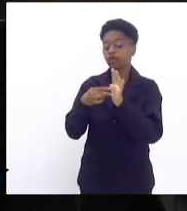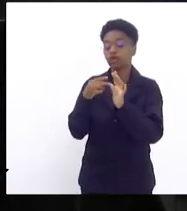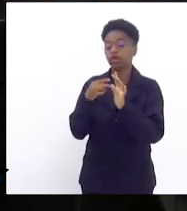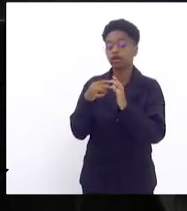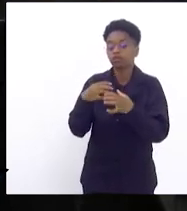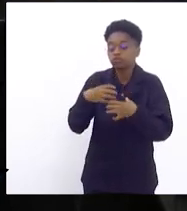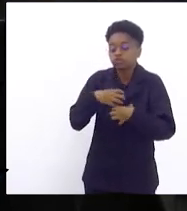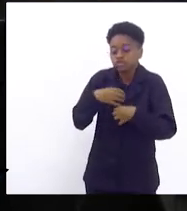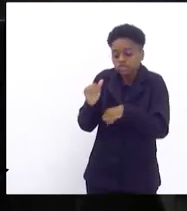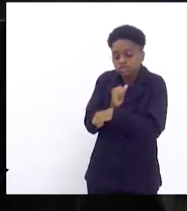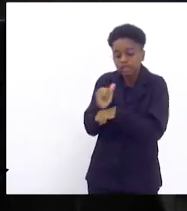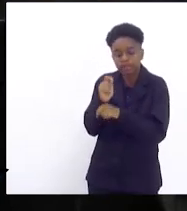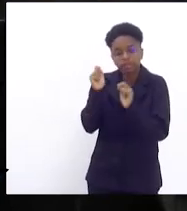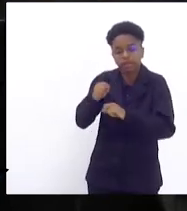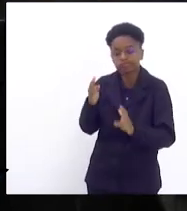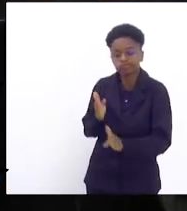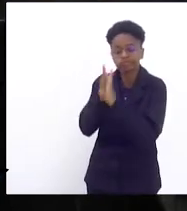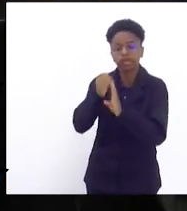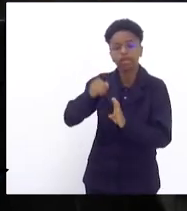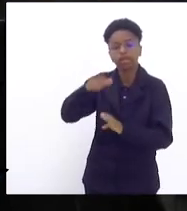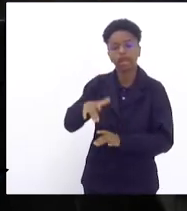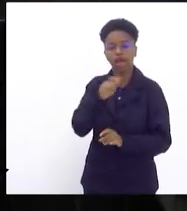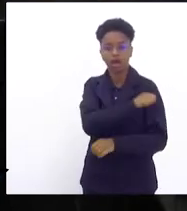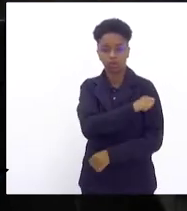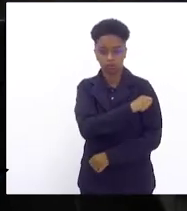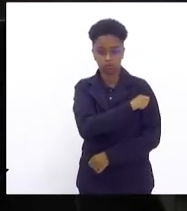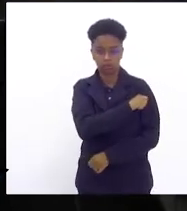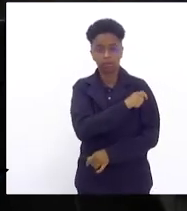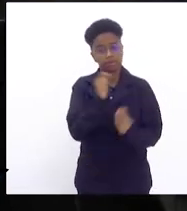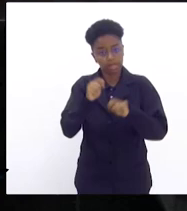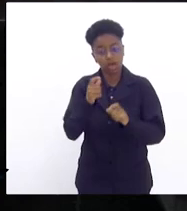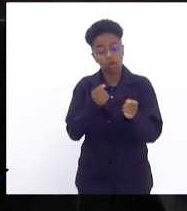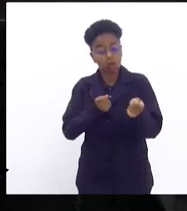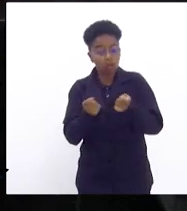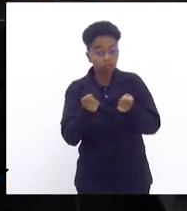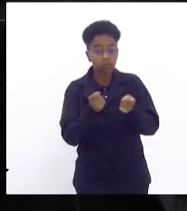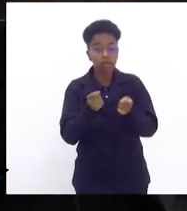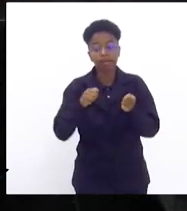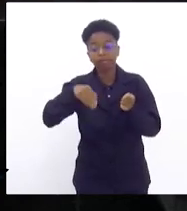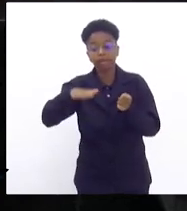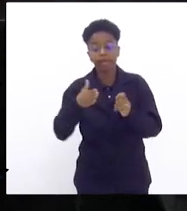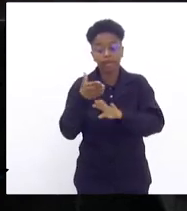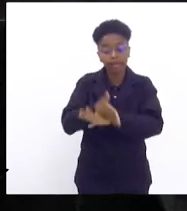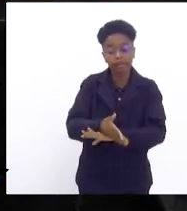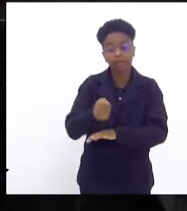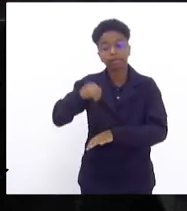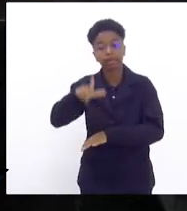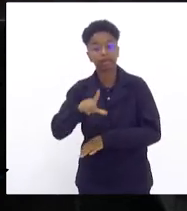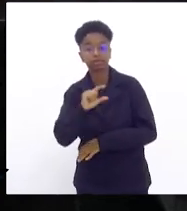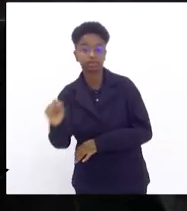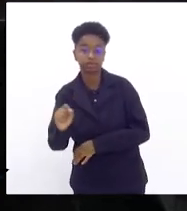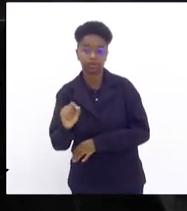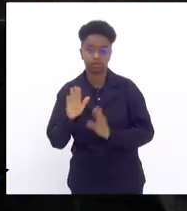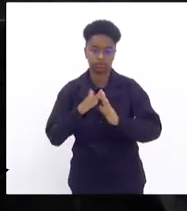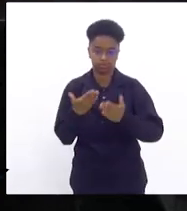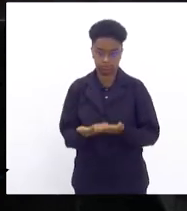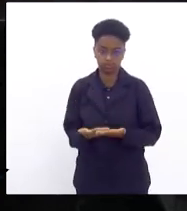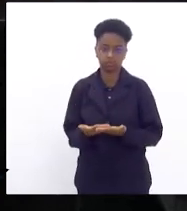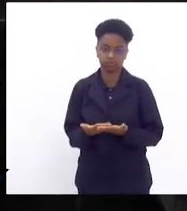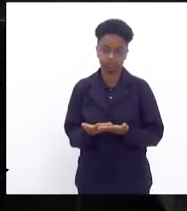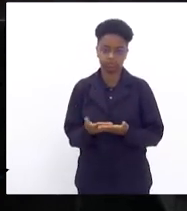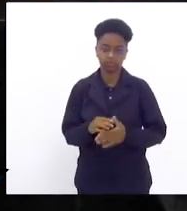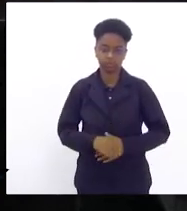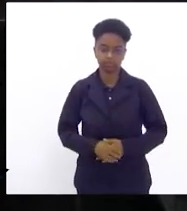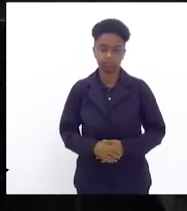o aluno. É uma maneira de controlar a sua entrada e a sua saída da unidade escolar.